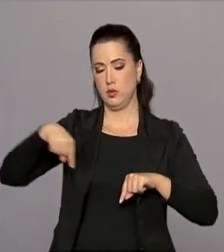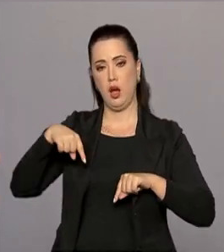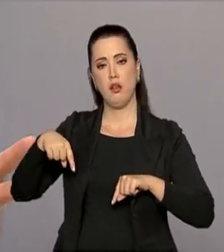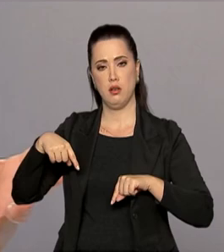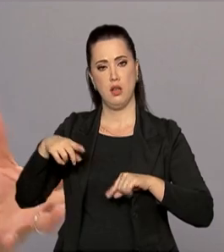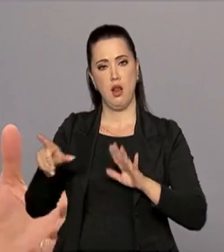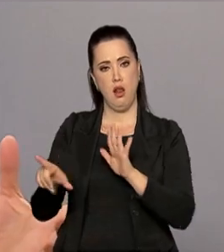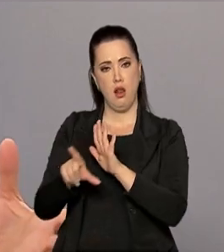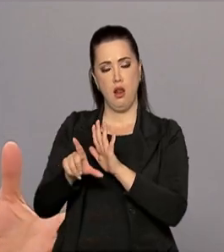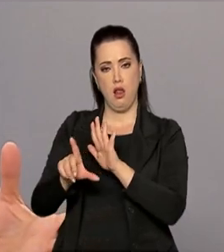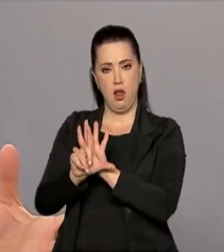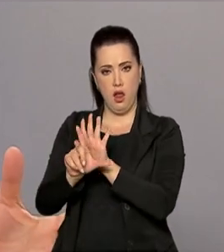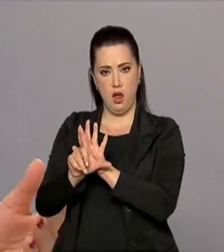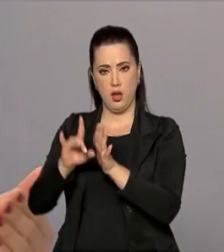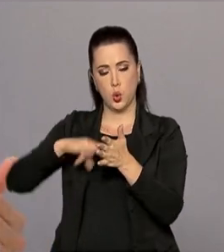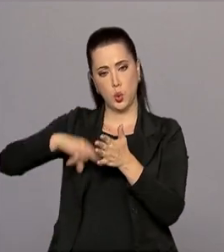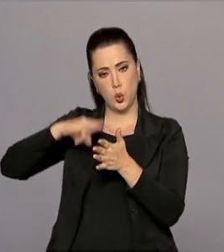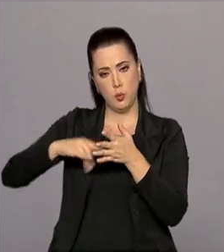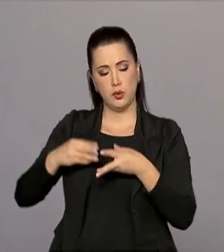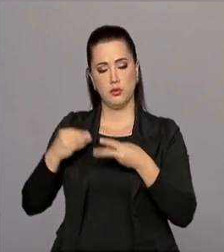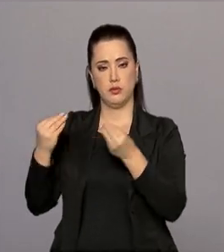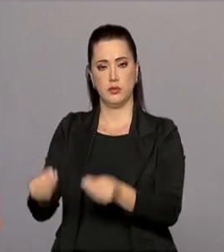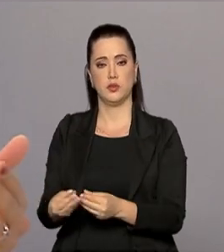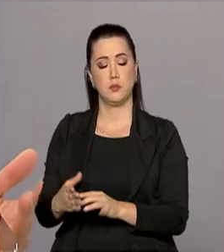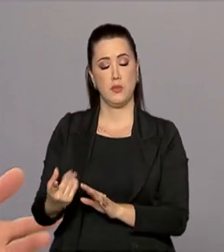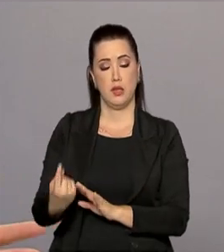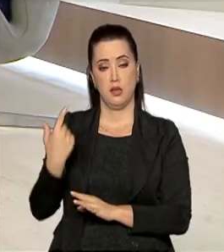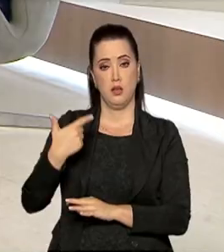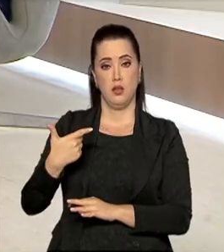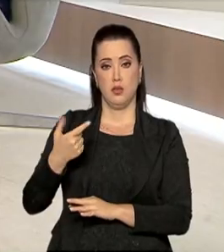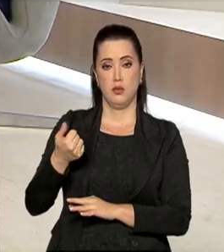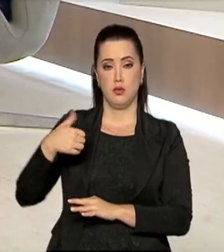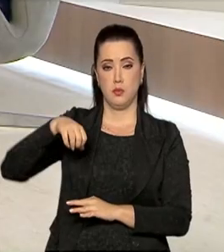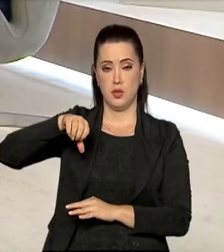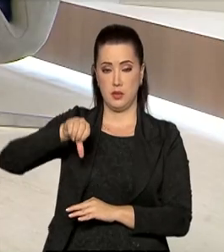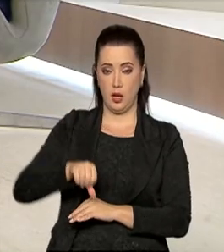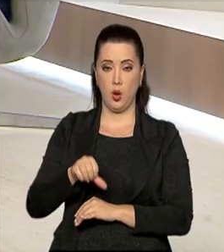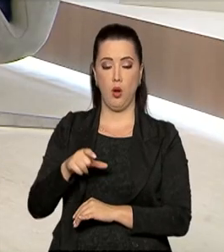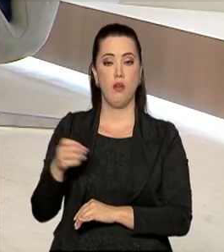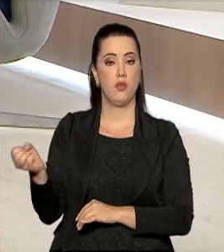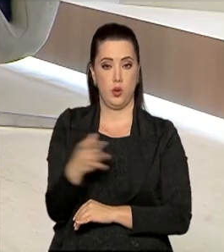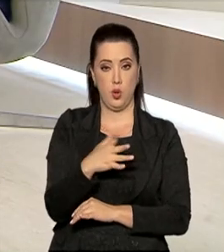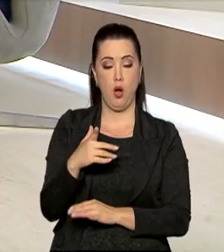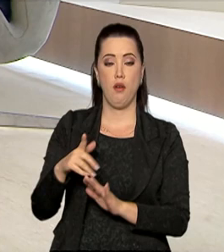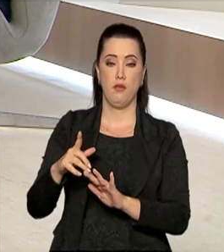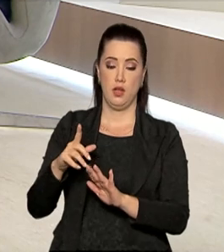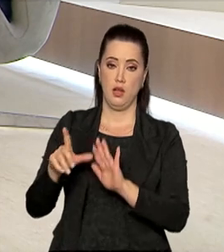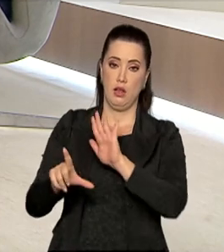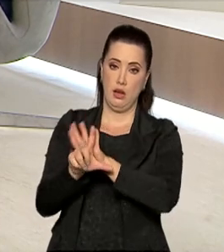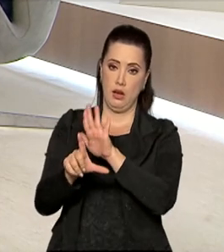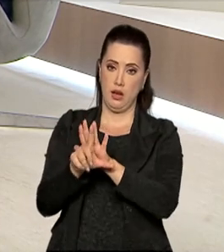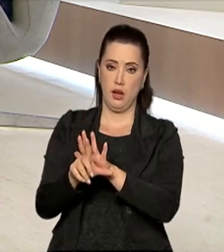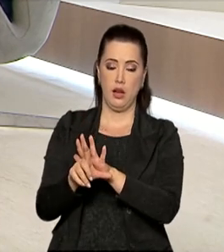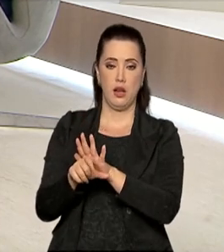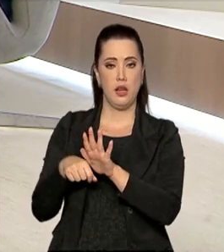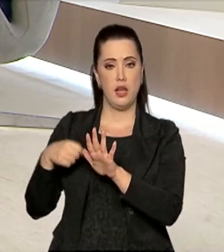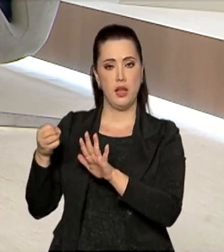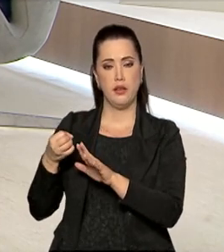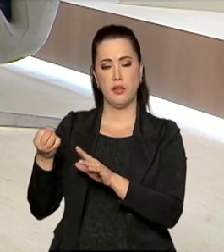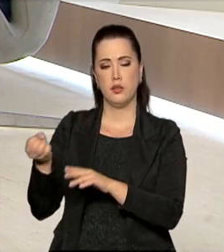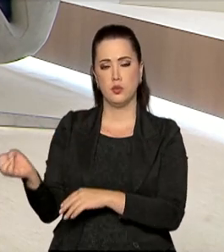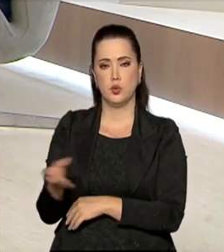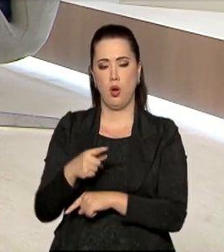terras. Desde 2019, se não me engano, tem uma nova determinação para essas demarcações. queria que o explicasse